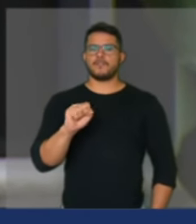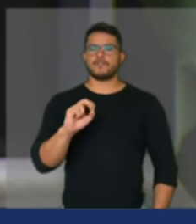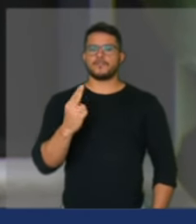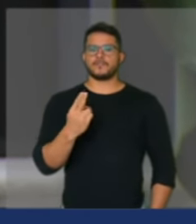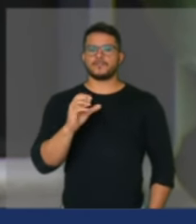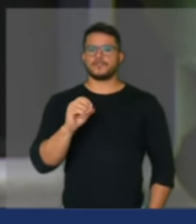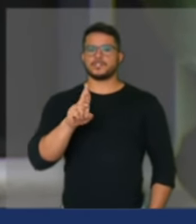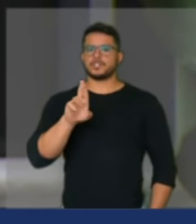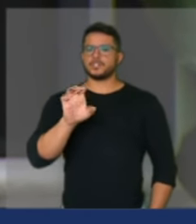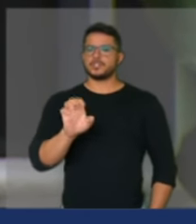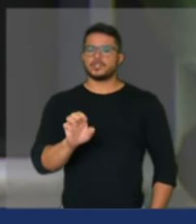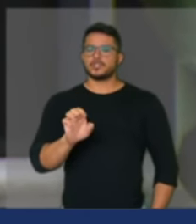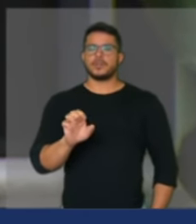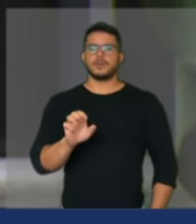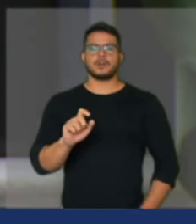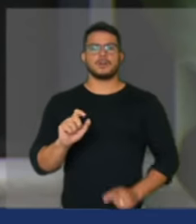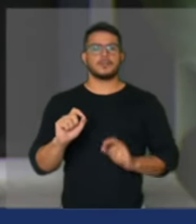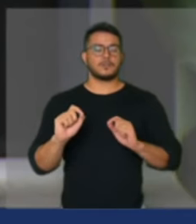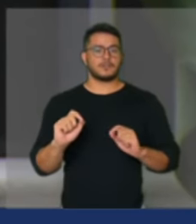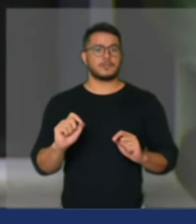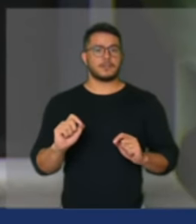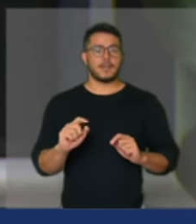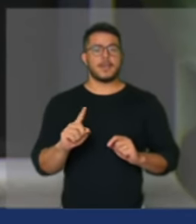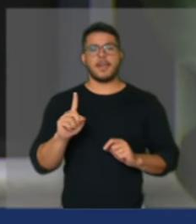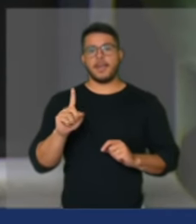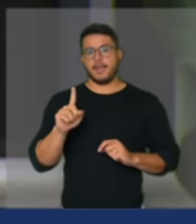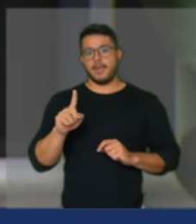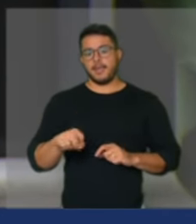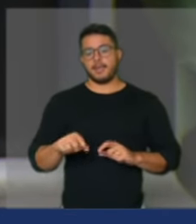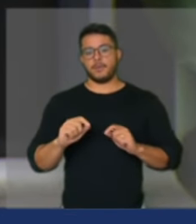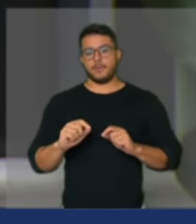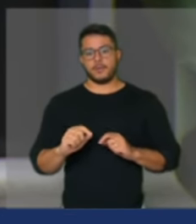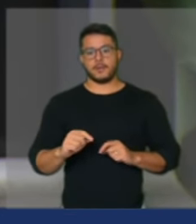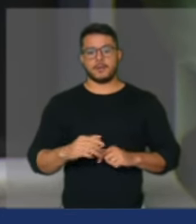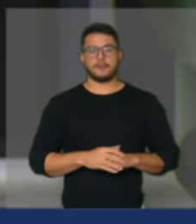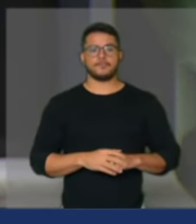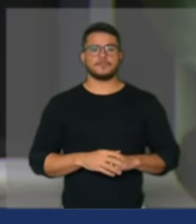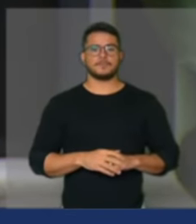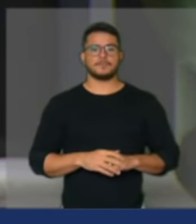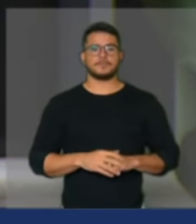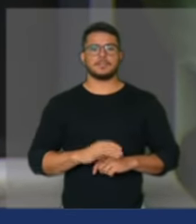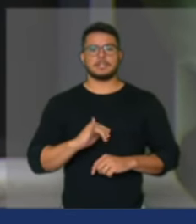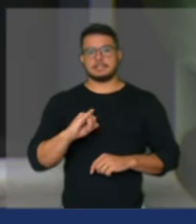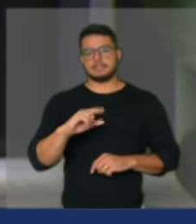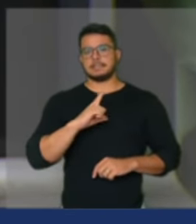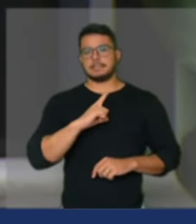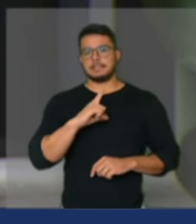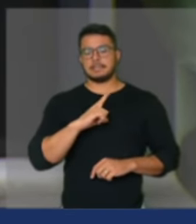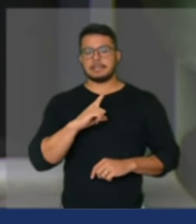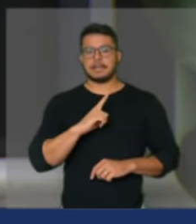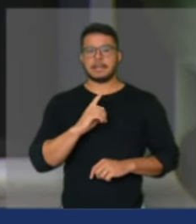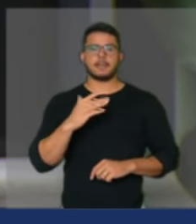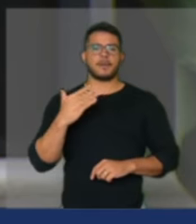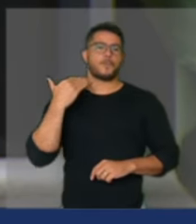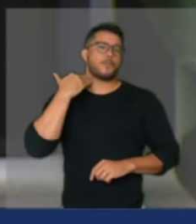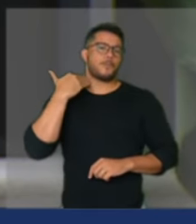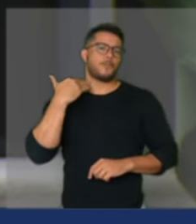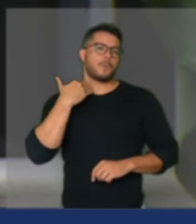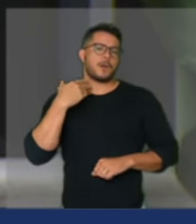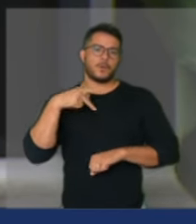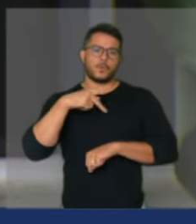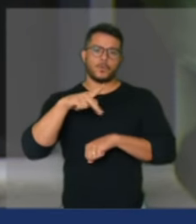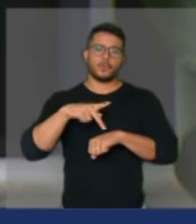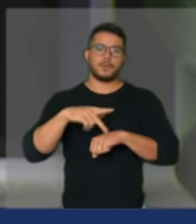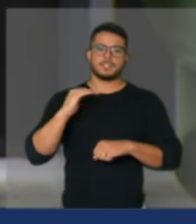que são abertas em países onde onde há menor tributação ou até nenhuma tributação